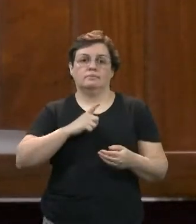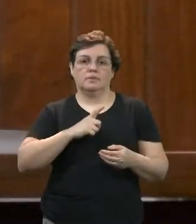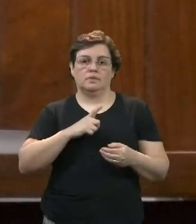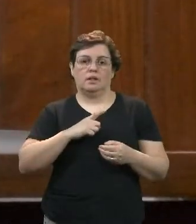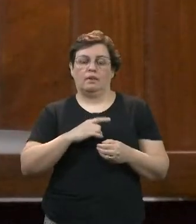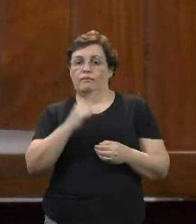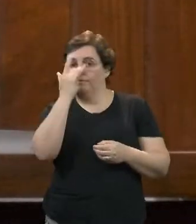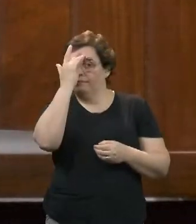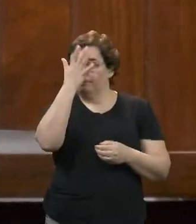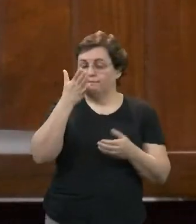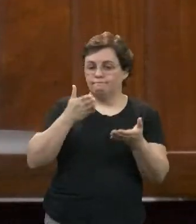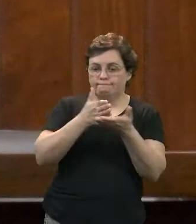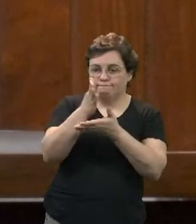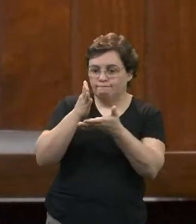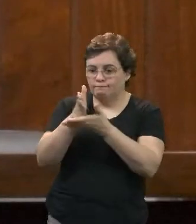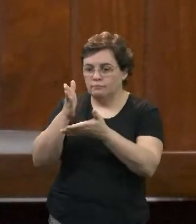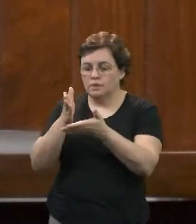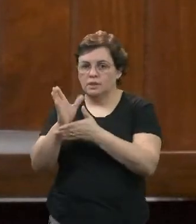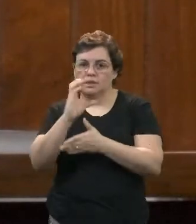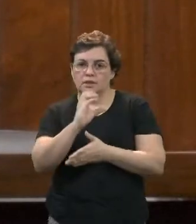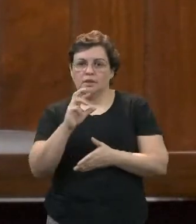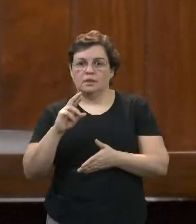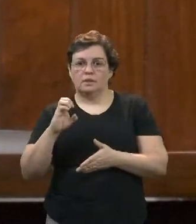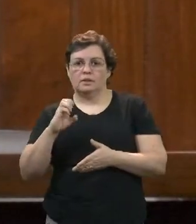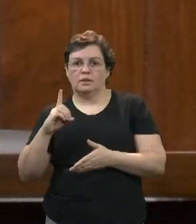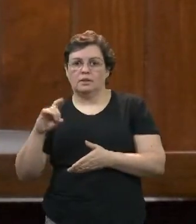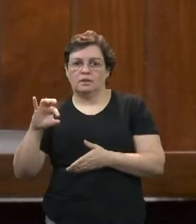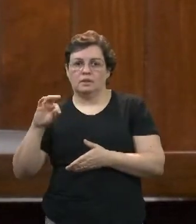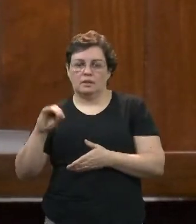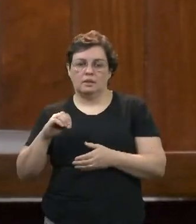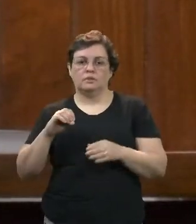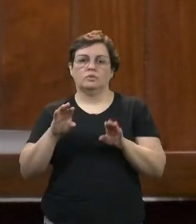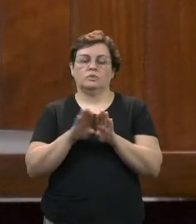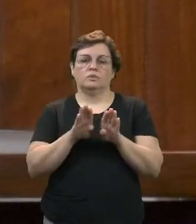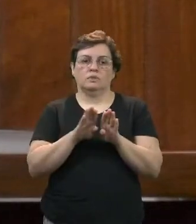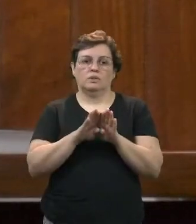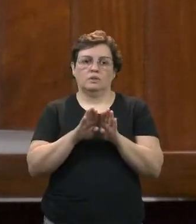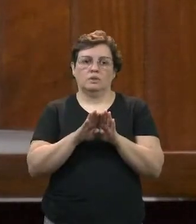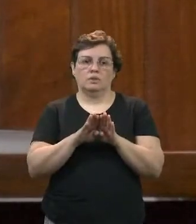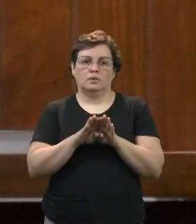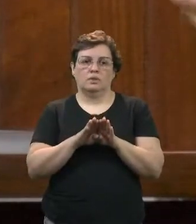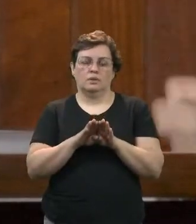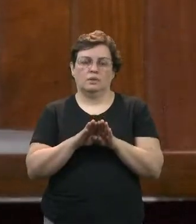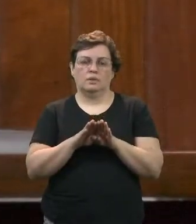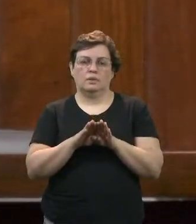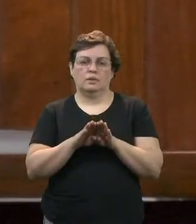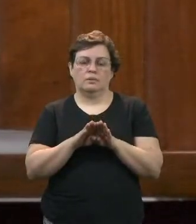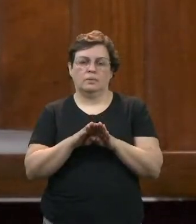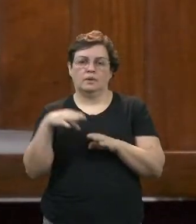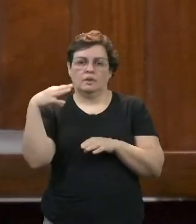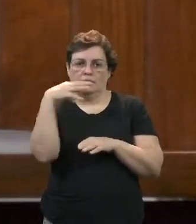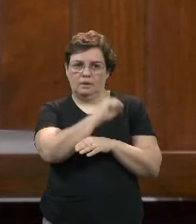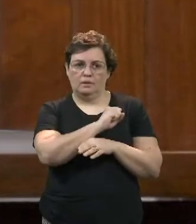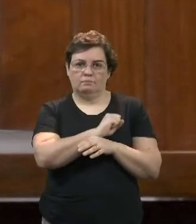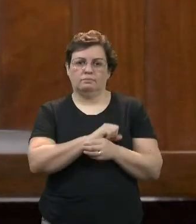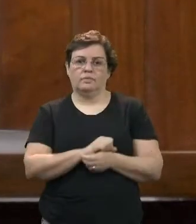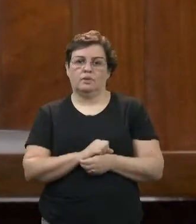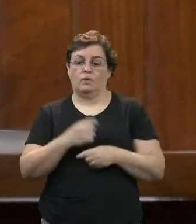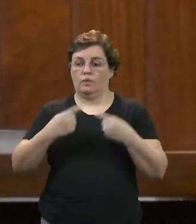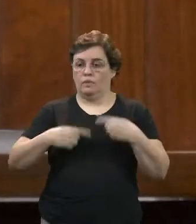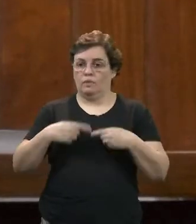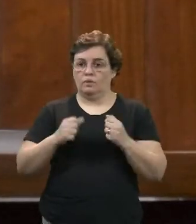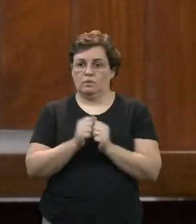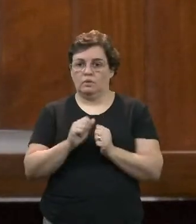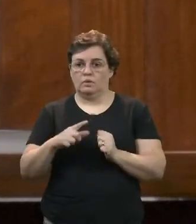acesso ao crédito, bem como agilidade também. Acho que é um tema importante para a gente conversar em conjunto com os demais agentes financeiros que estão aqui